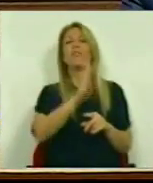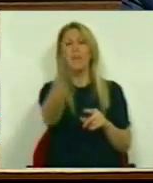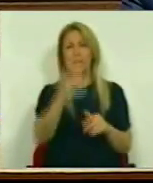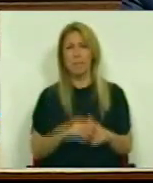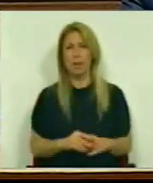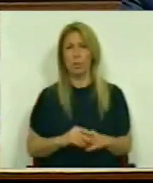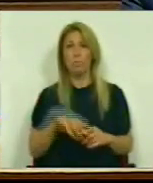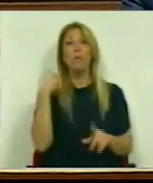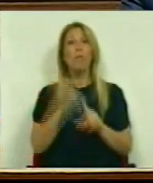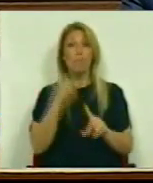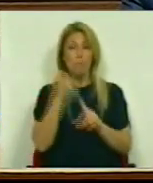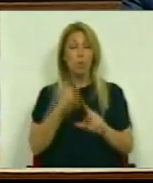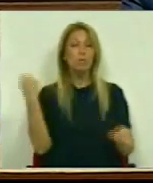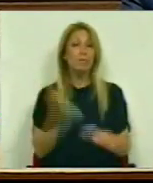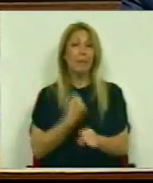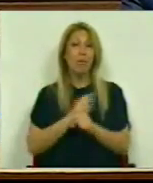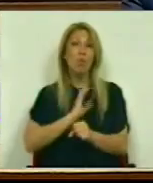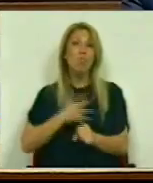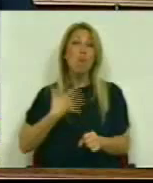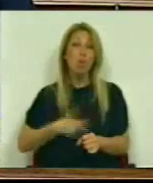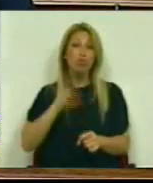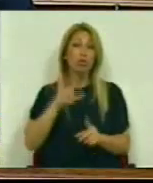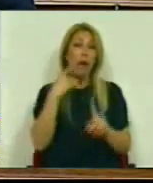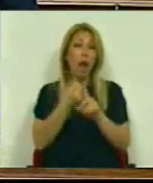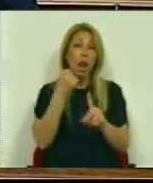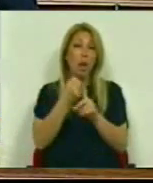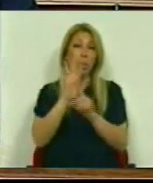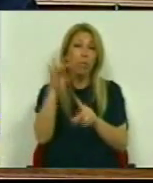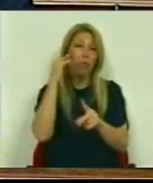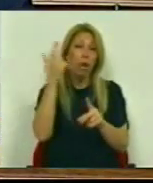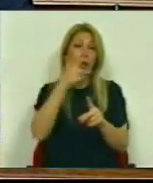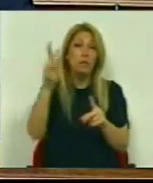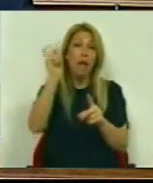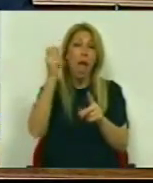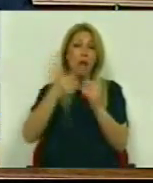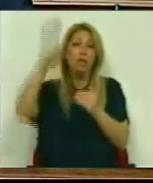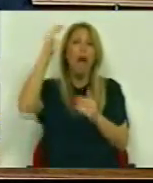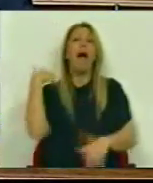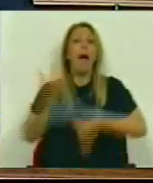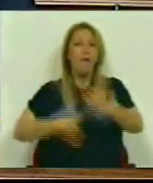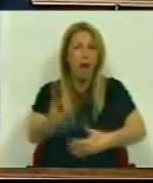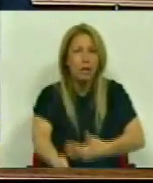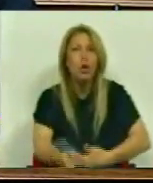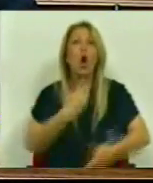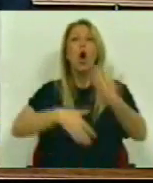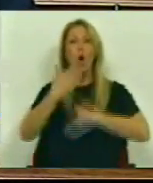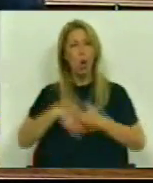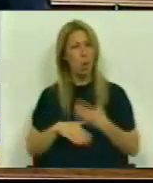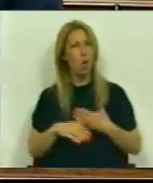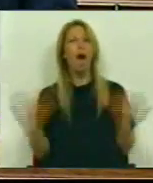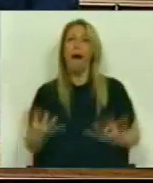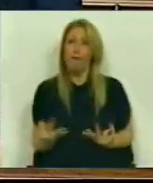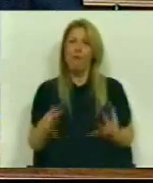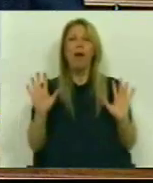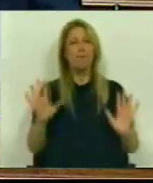que os trabalhadores De todo o mundo Travam há mais de 100 anos Com avanços Com recuos Mas foi sempre essa luta Que